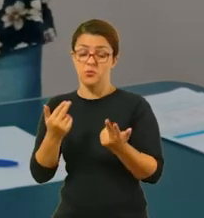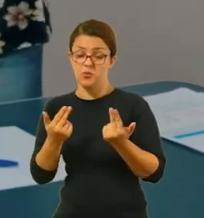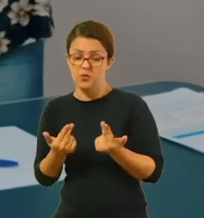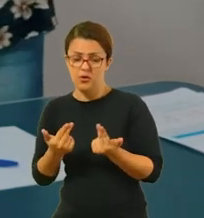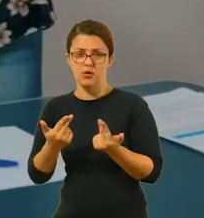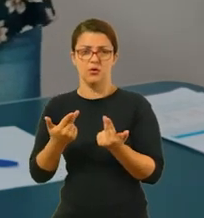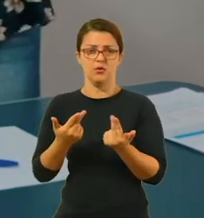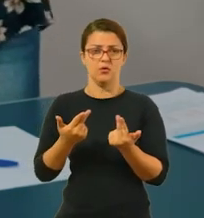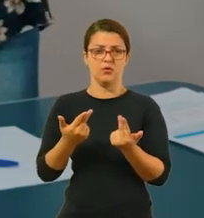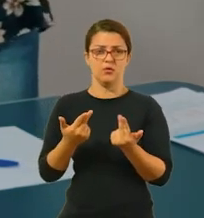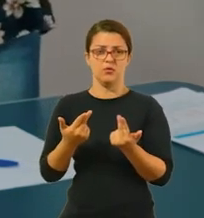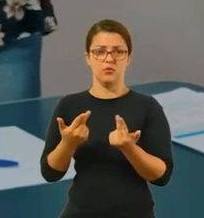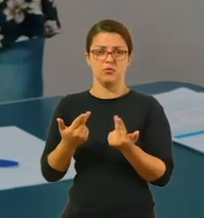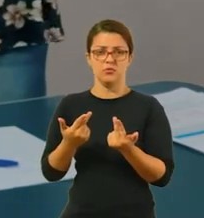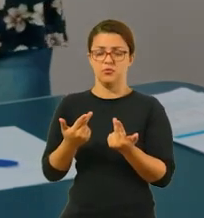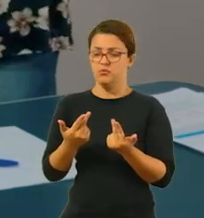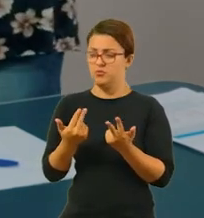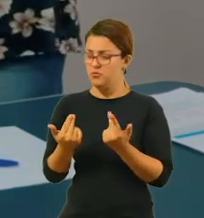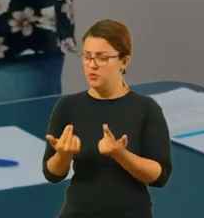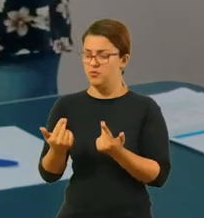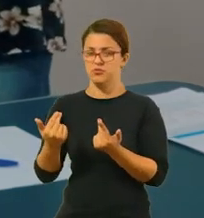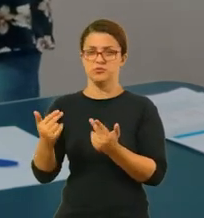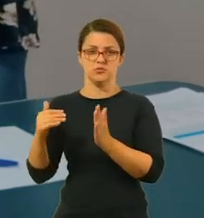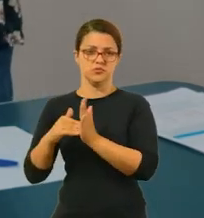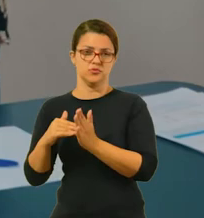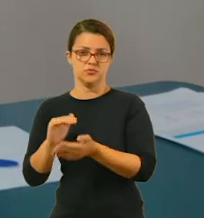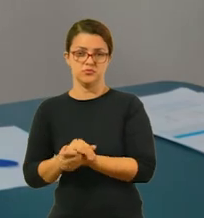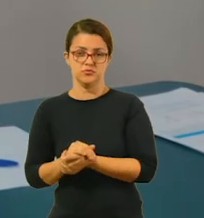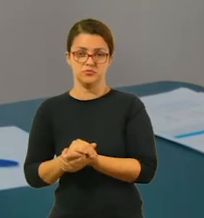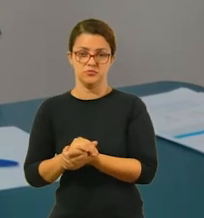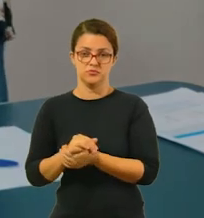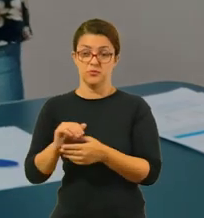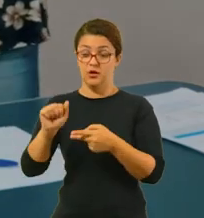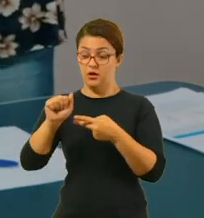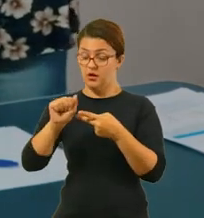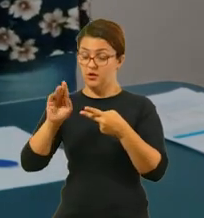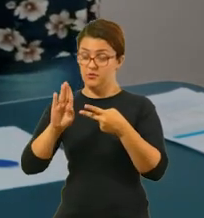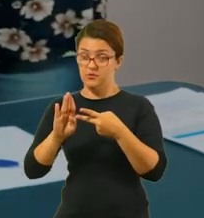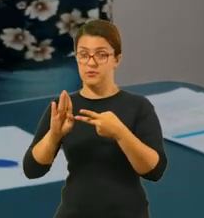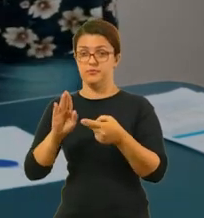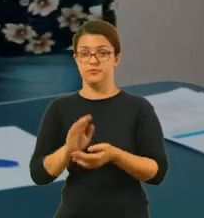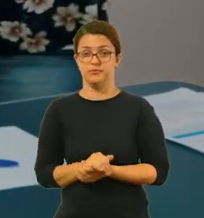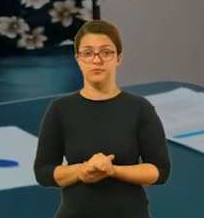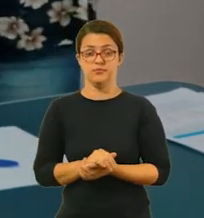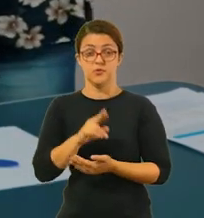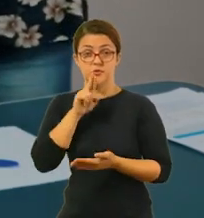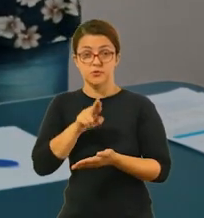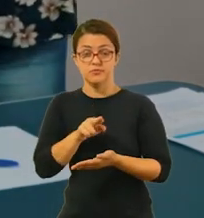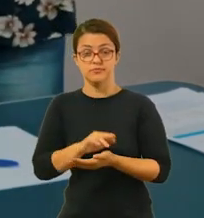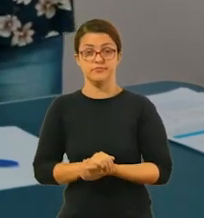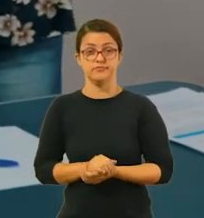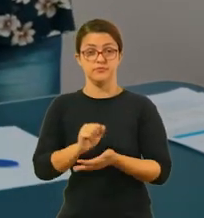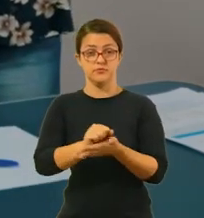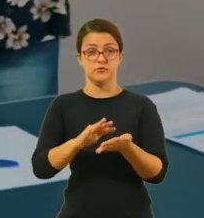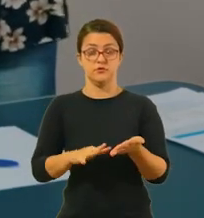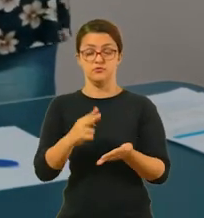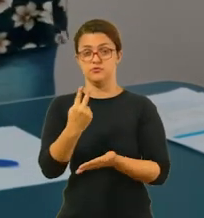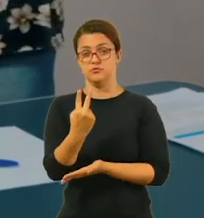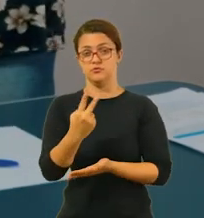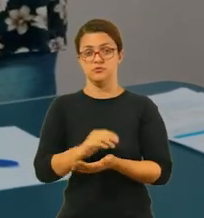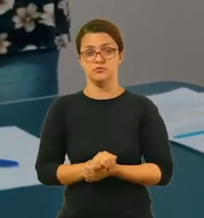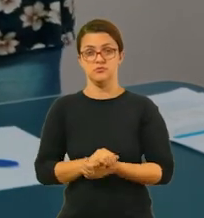quantidade na última ou será que foi menos? Então, façam aí a atividade e respondam a A e a B. Na atividade